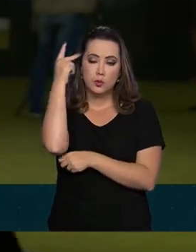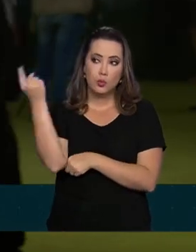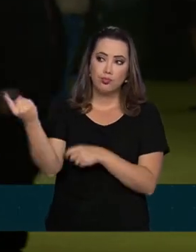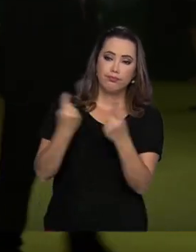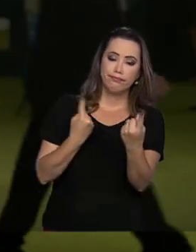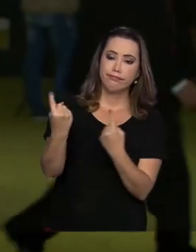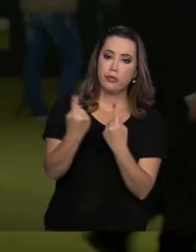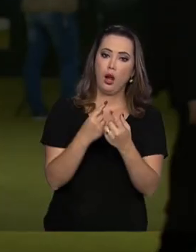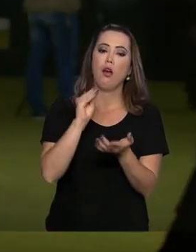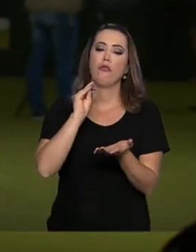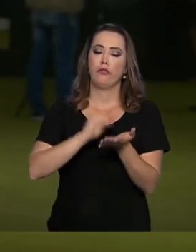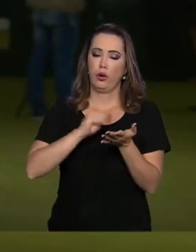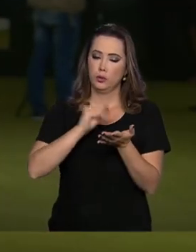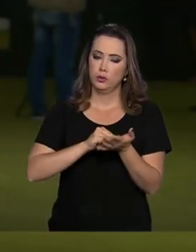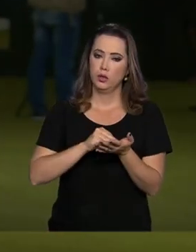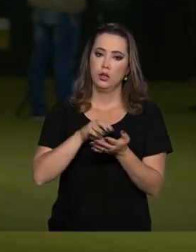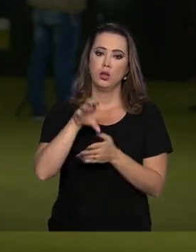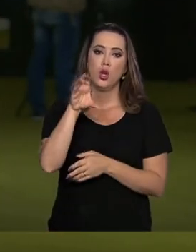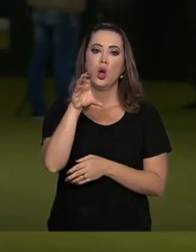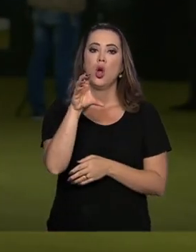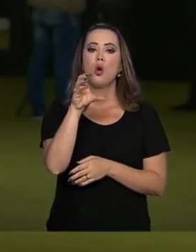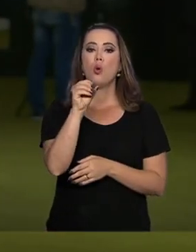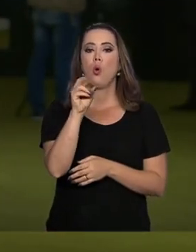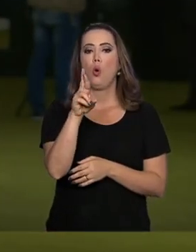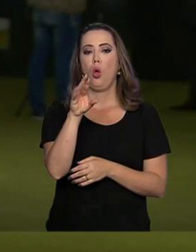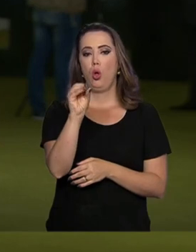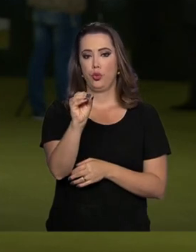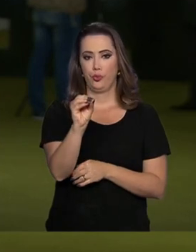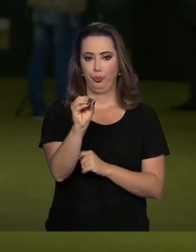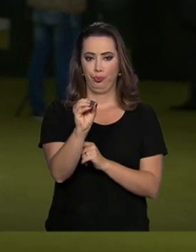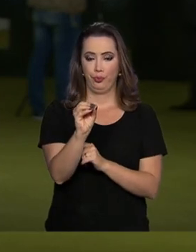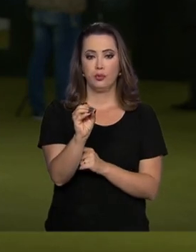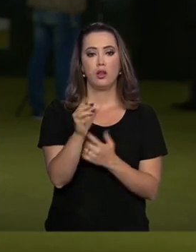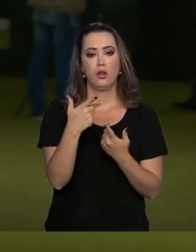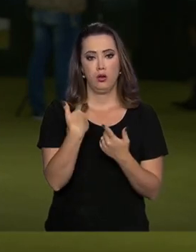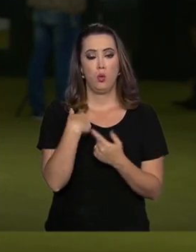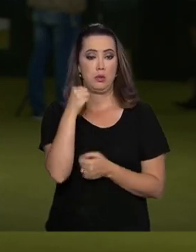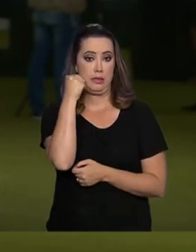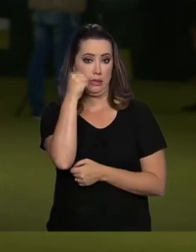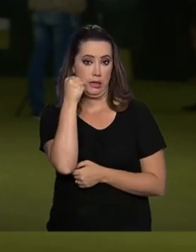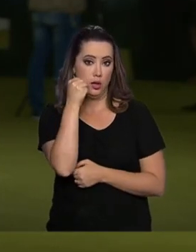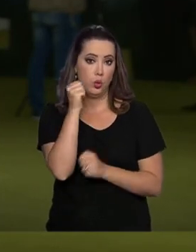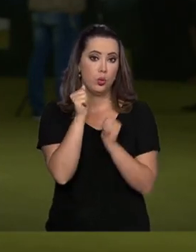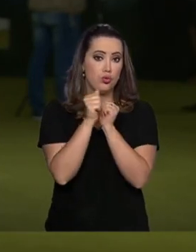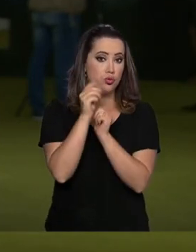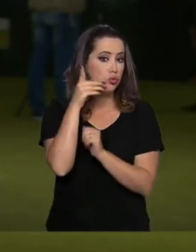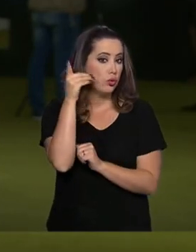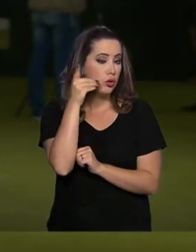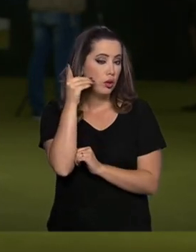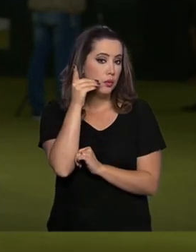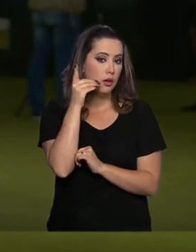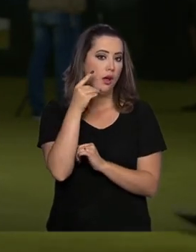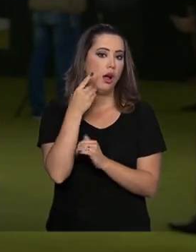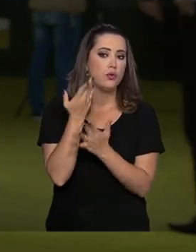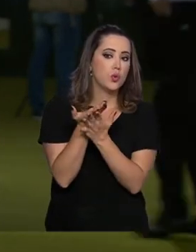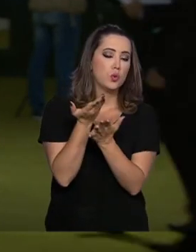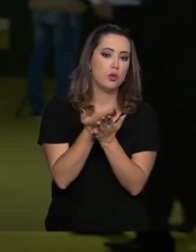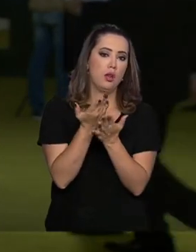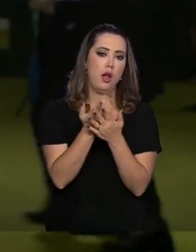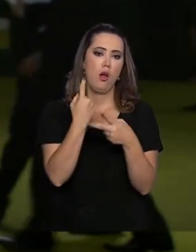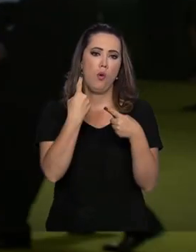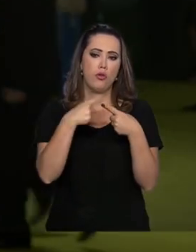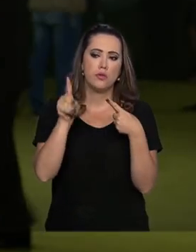vetos. Os deputados e os senadores, em sessão conjunta, devem votar, então, o veto do presidente Jair Bolsonaro, a lei